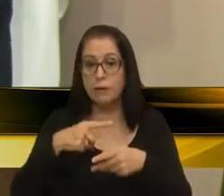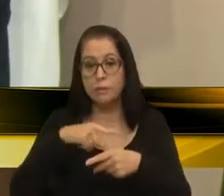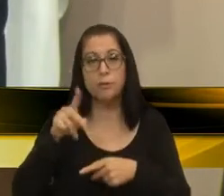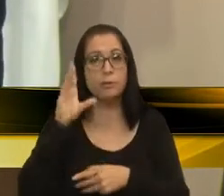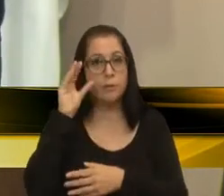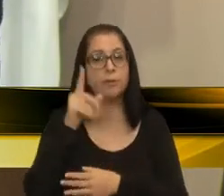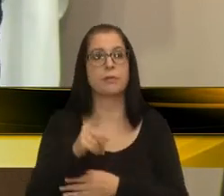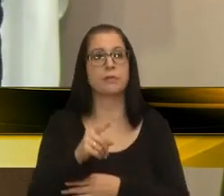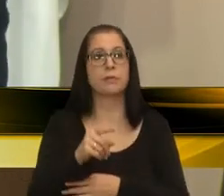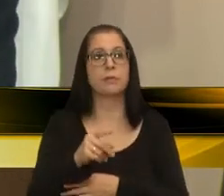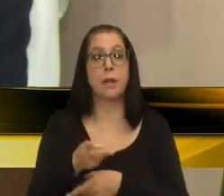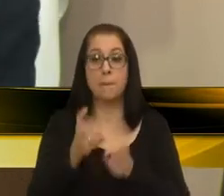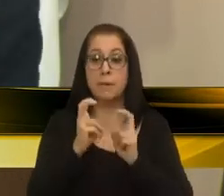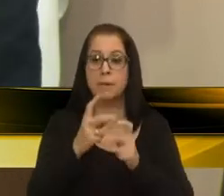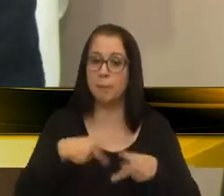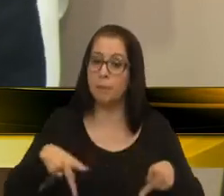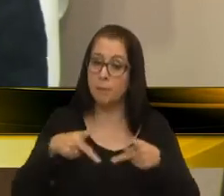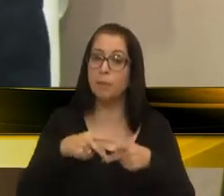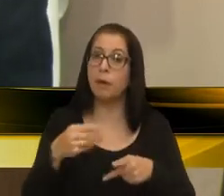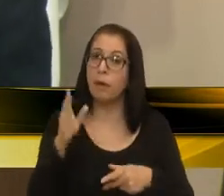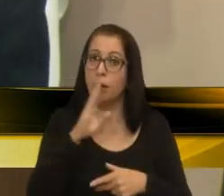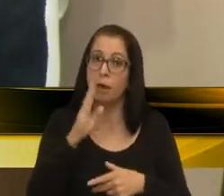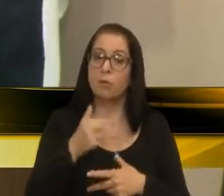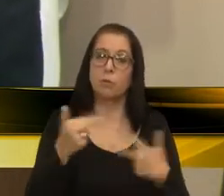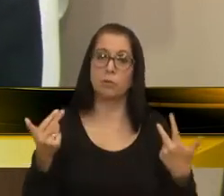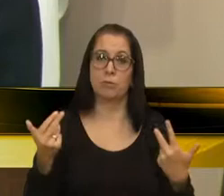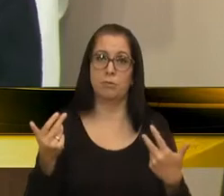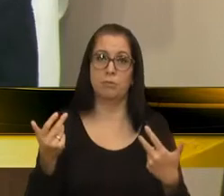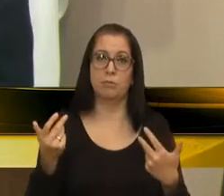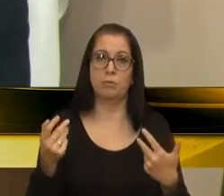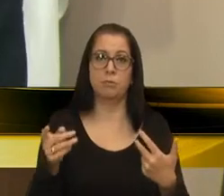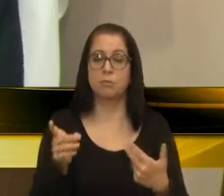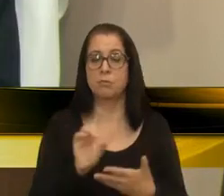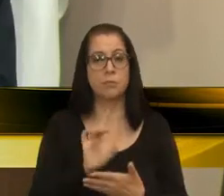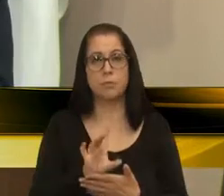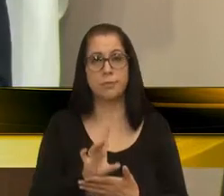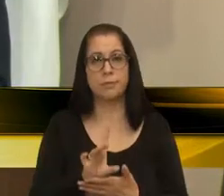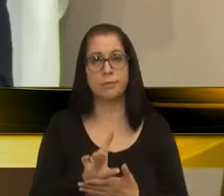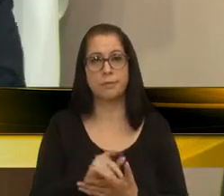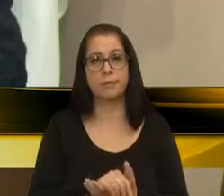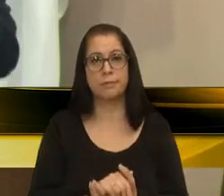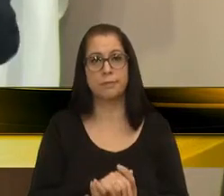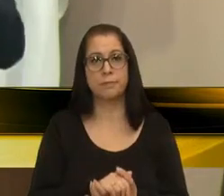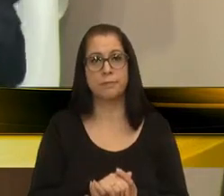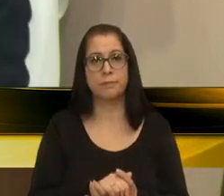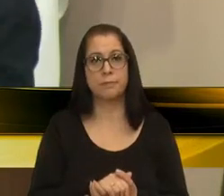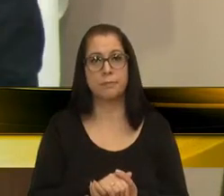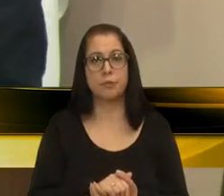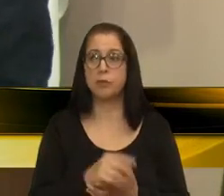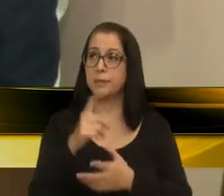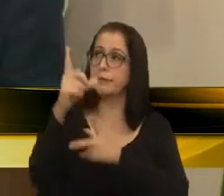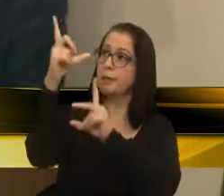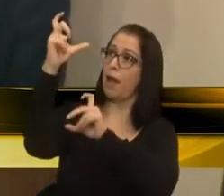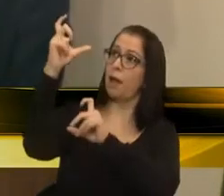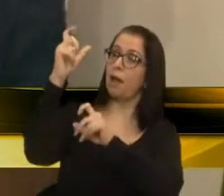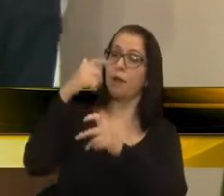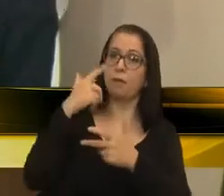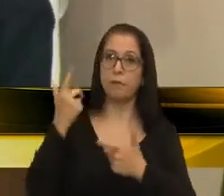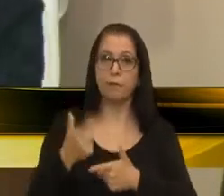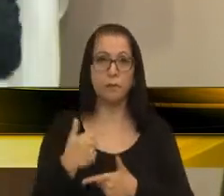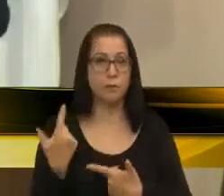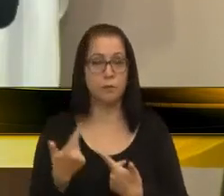percebe que a população quer algo assim, e não só lá, muitas vezes, claro, tirar selfie, e fazer filmete,